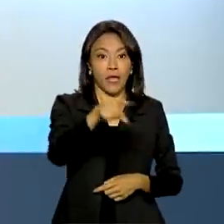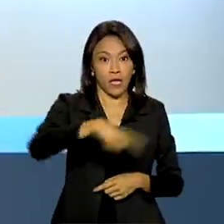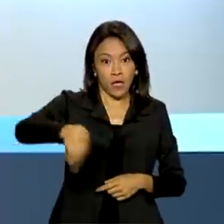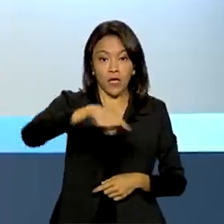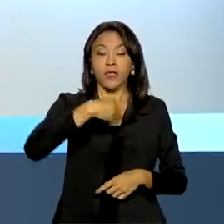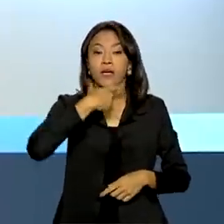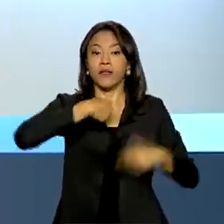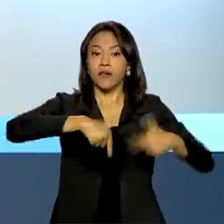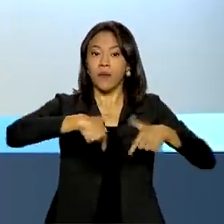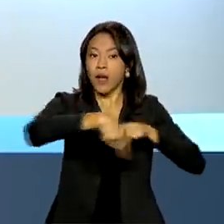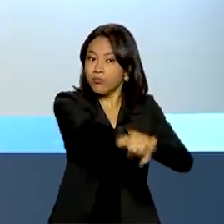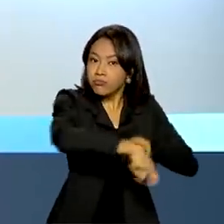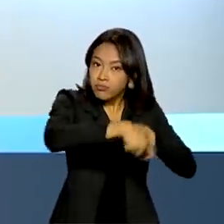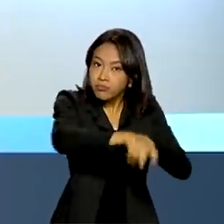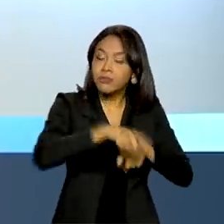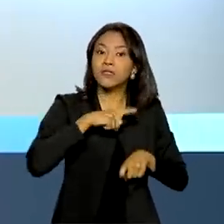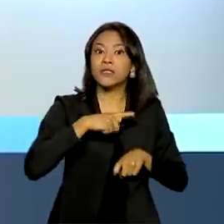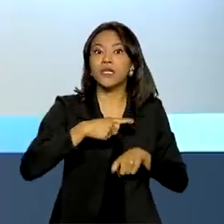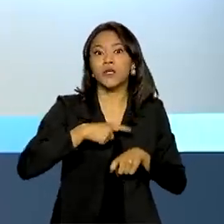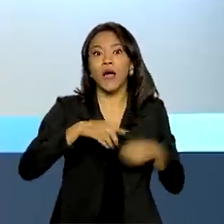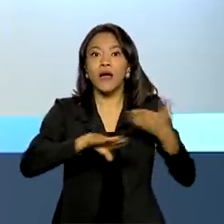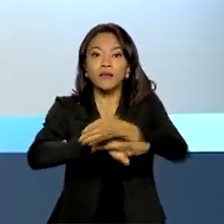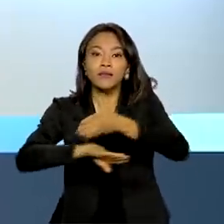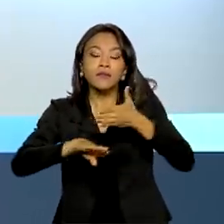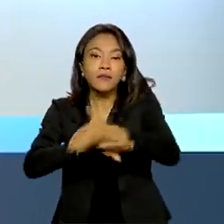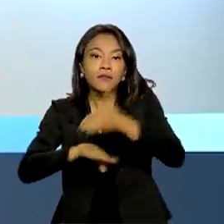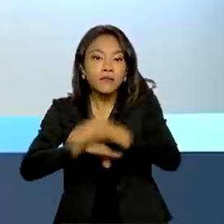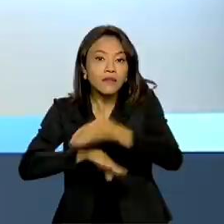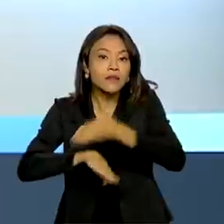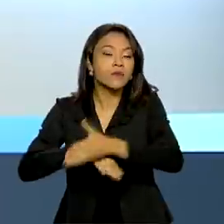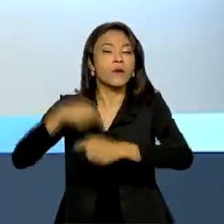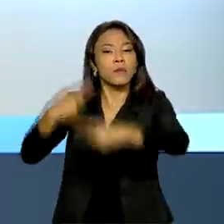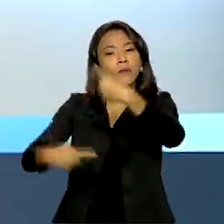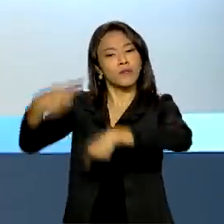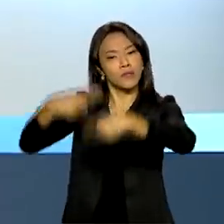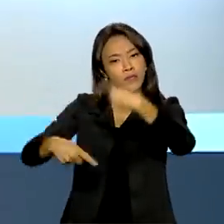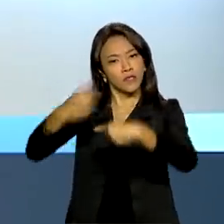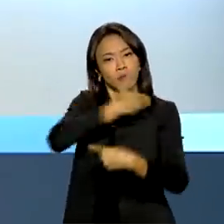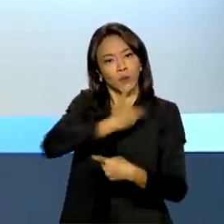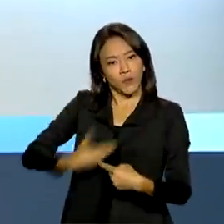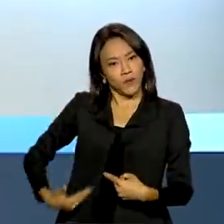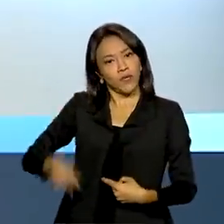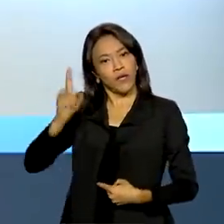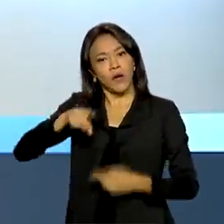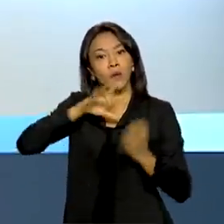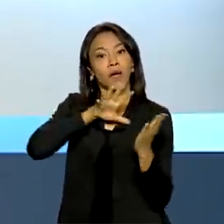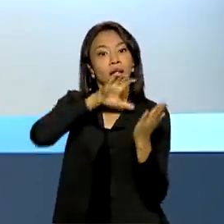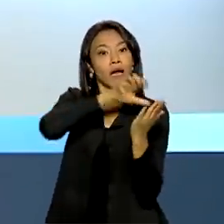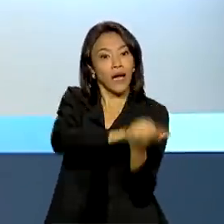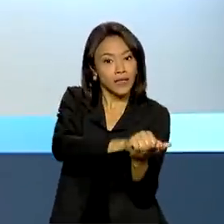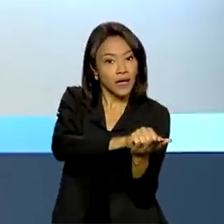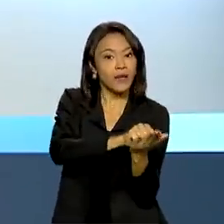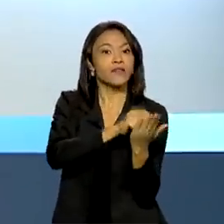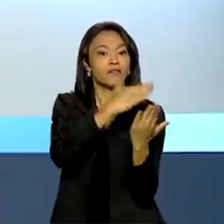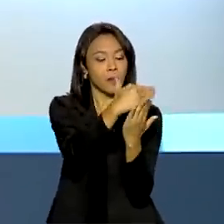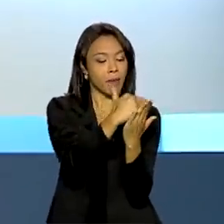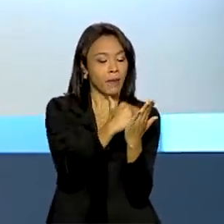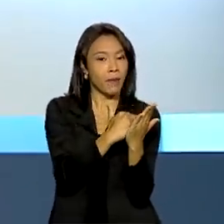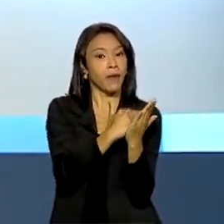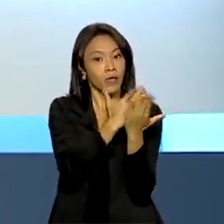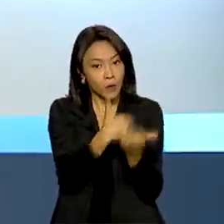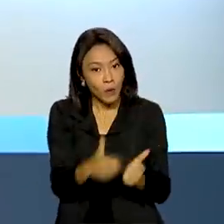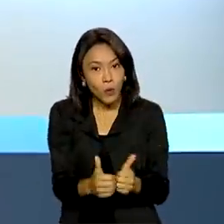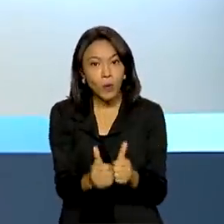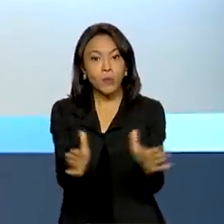instrumento para terem acesso a políticas públicas do governo. É o Cadastro Nacional da Agricultura Familiar, que entrou em vigor no dia